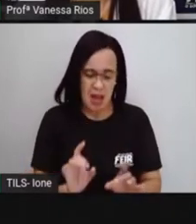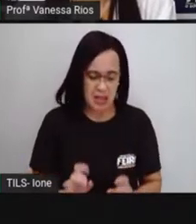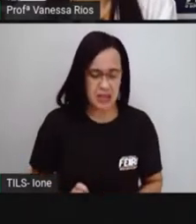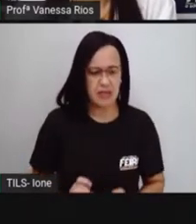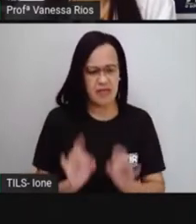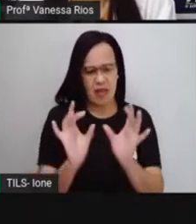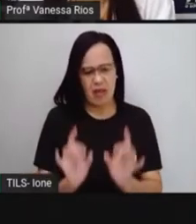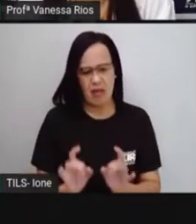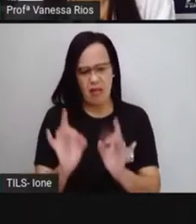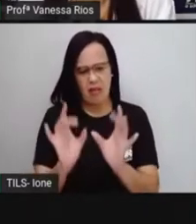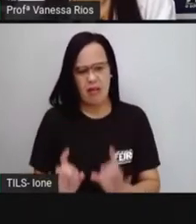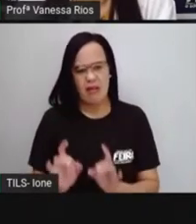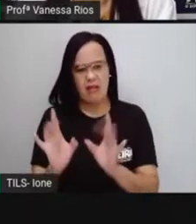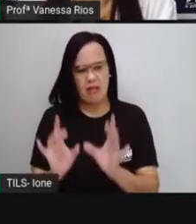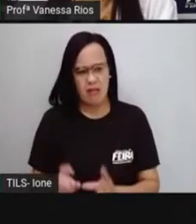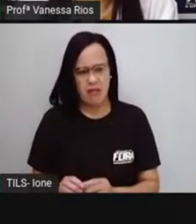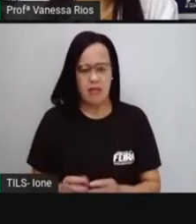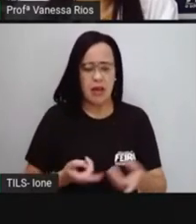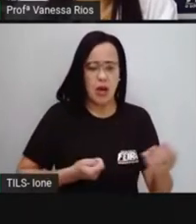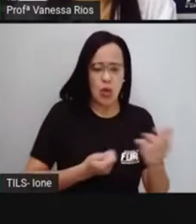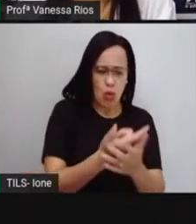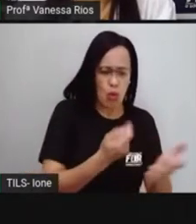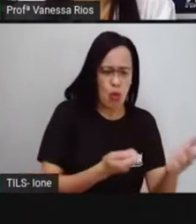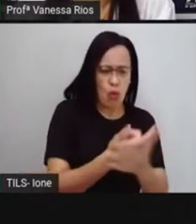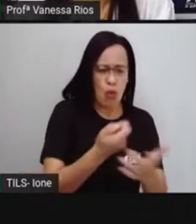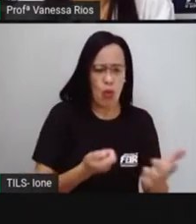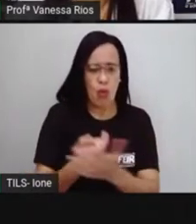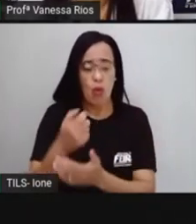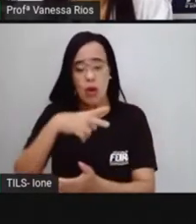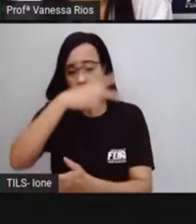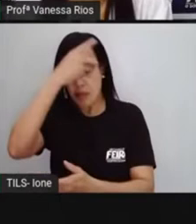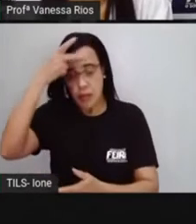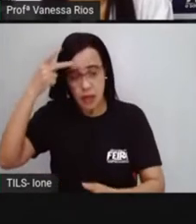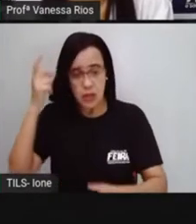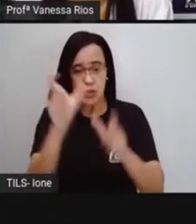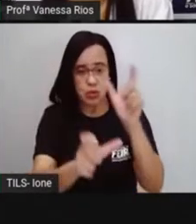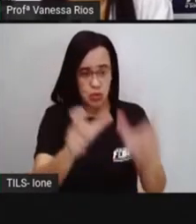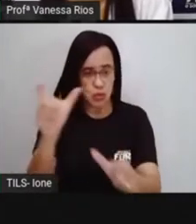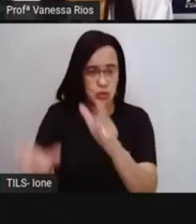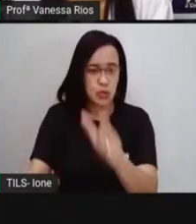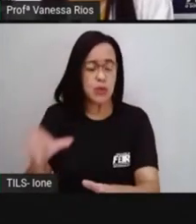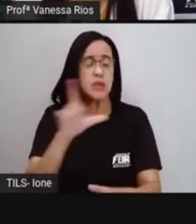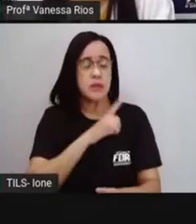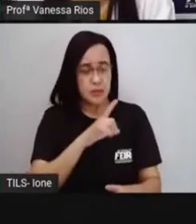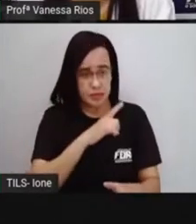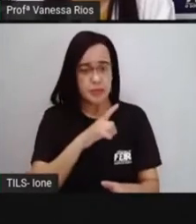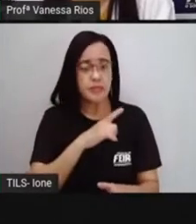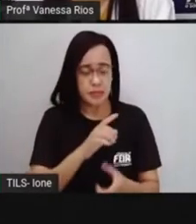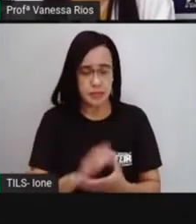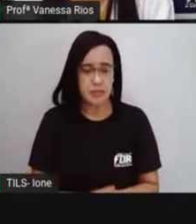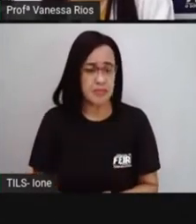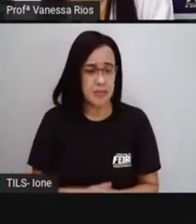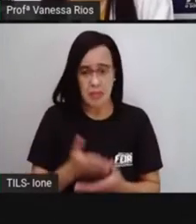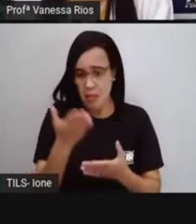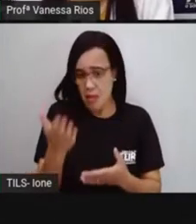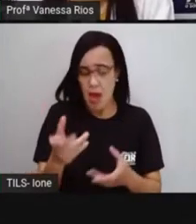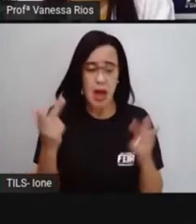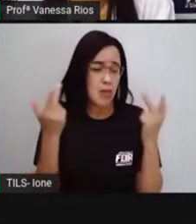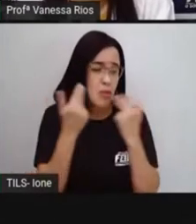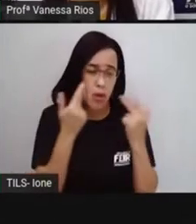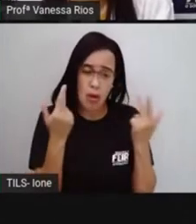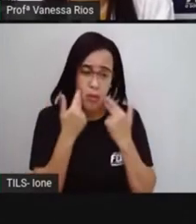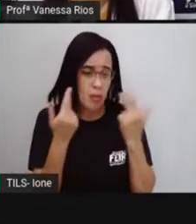colocadas como escravos, trabalharem com escravos. Até então, era algo natural da